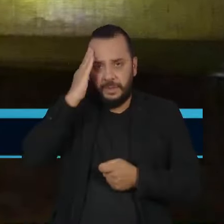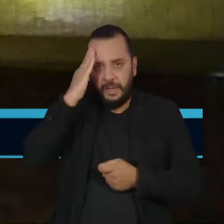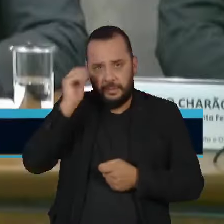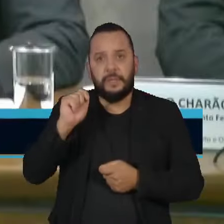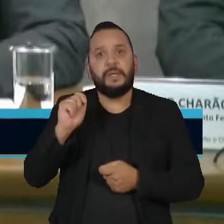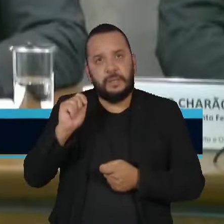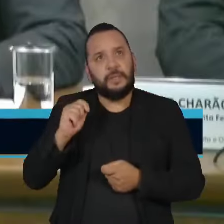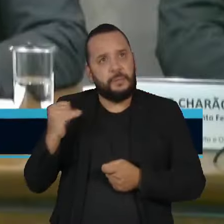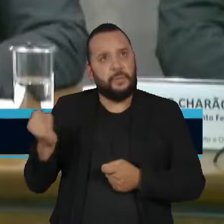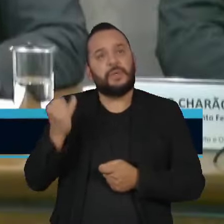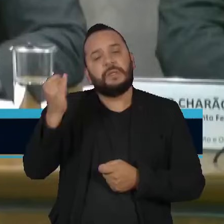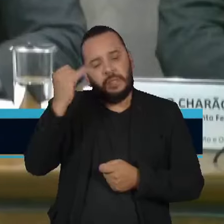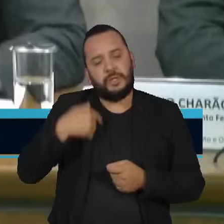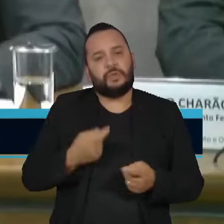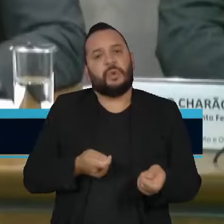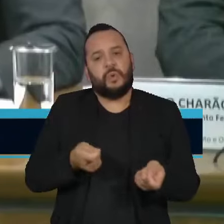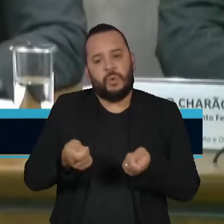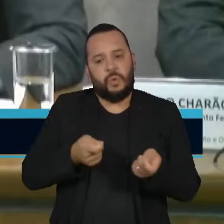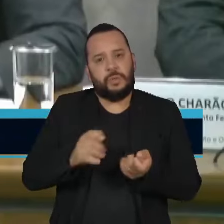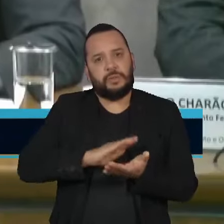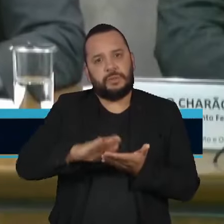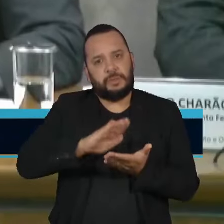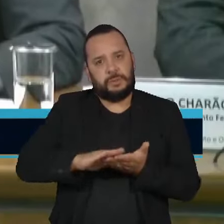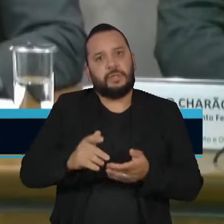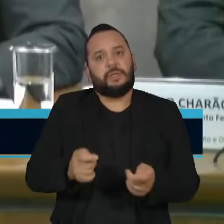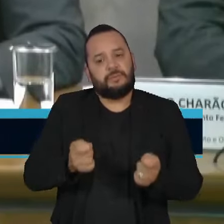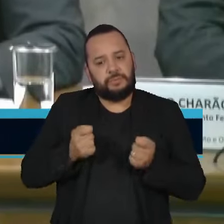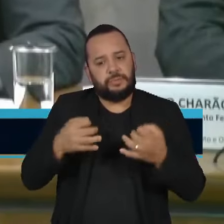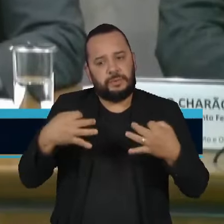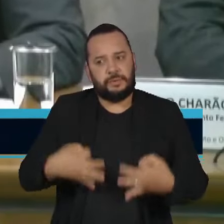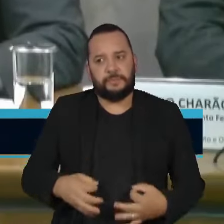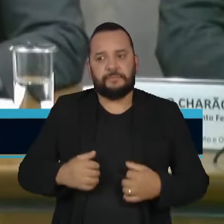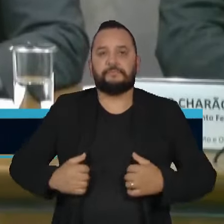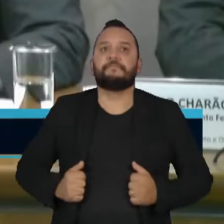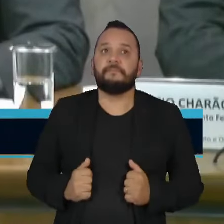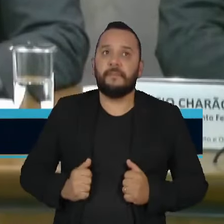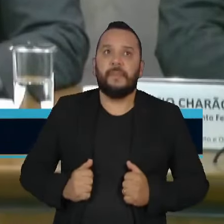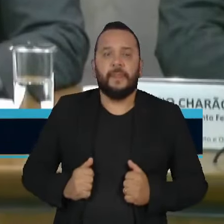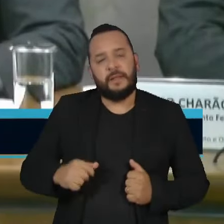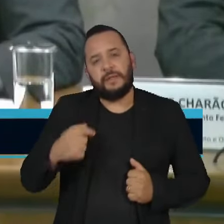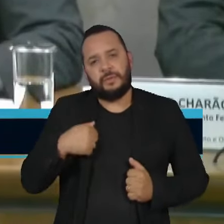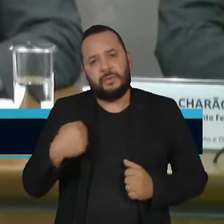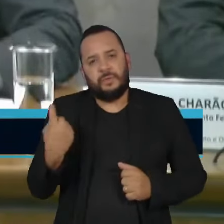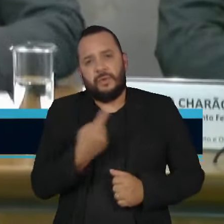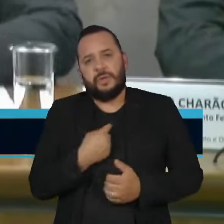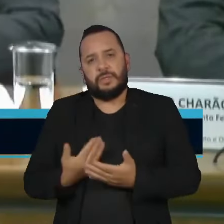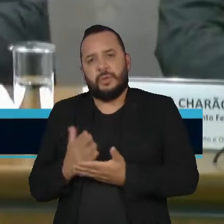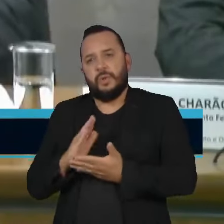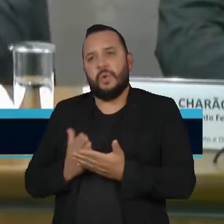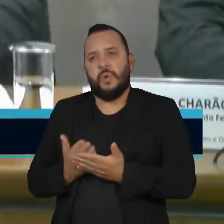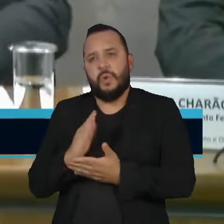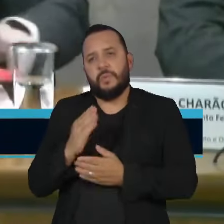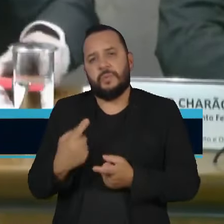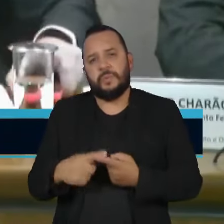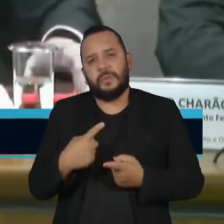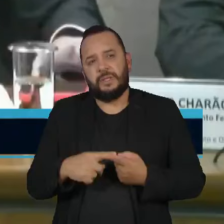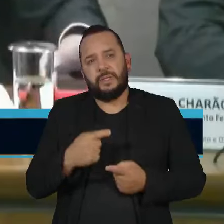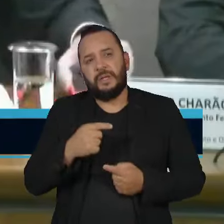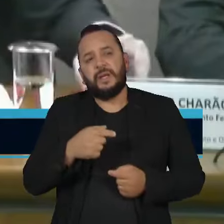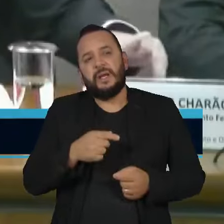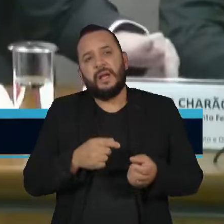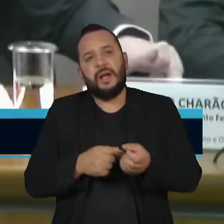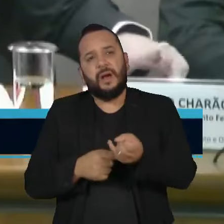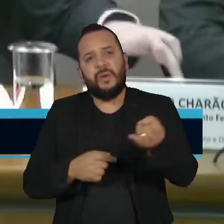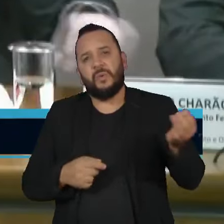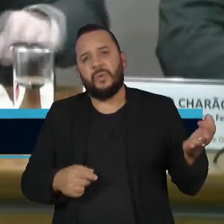economia. Há, de fato, um incômodo na equipe econômica quando a gente percebe alguma irracionalidade na repercussão, quando se ignora